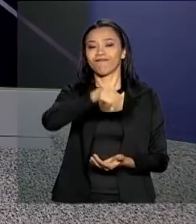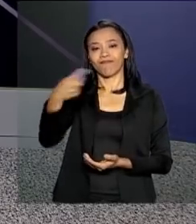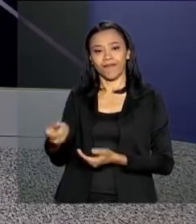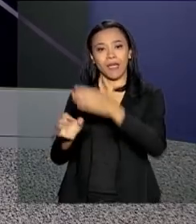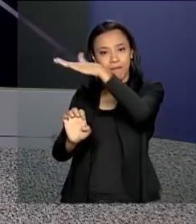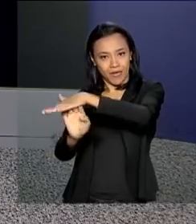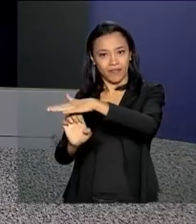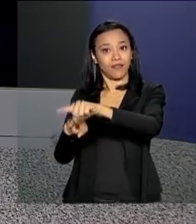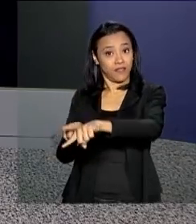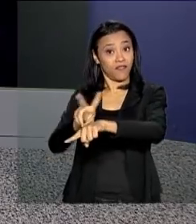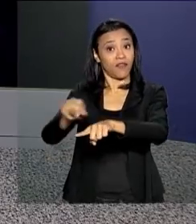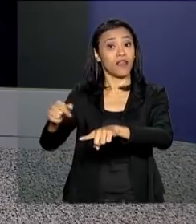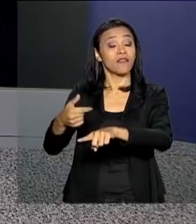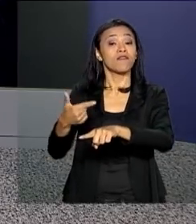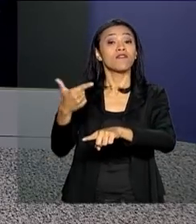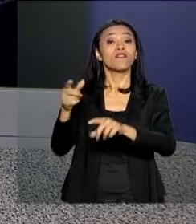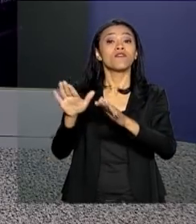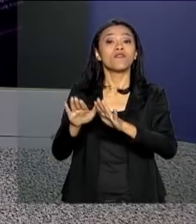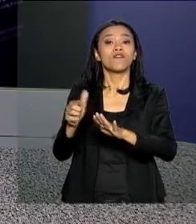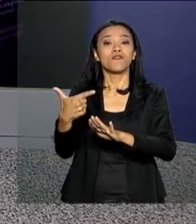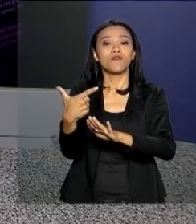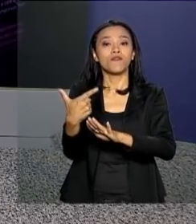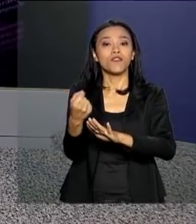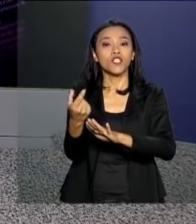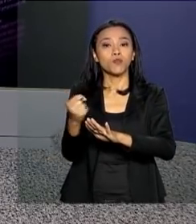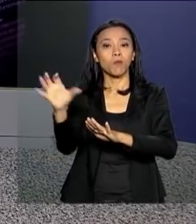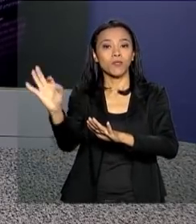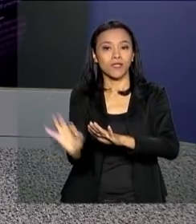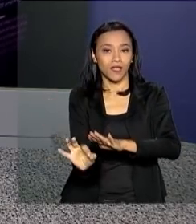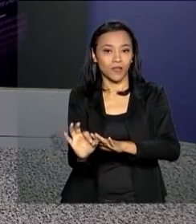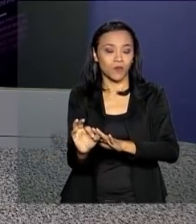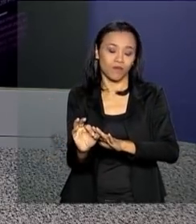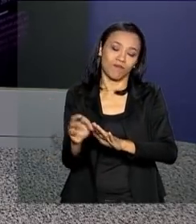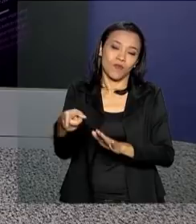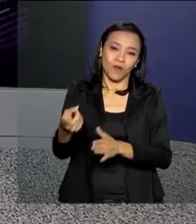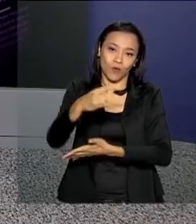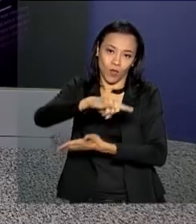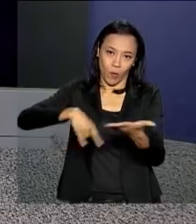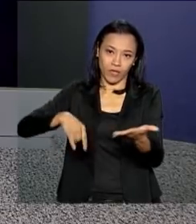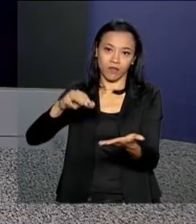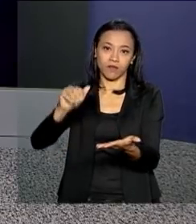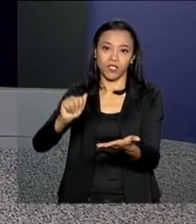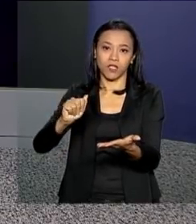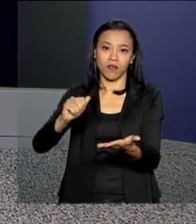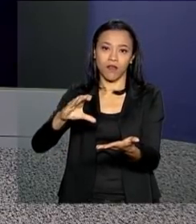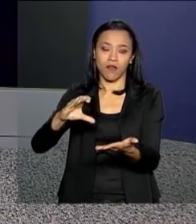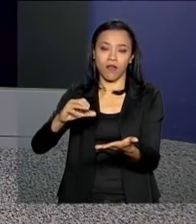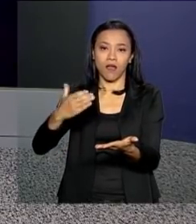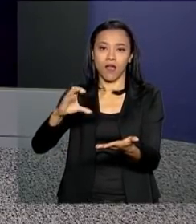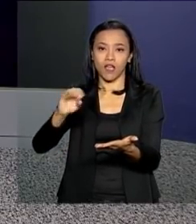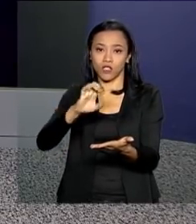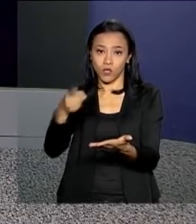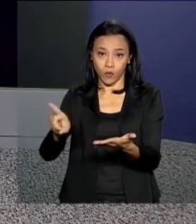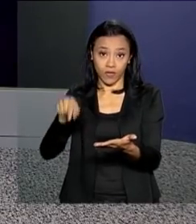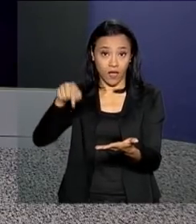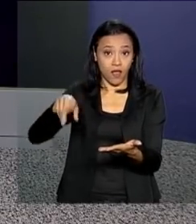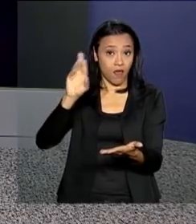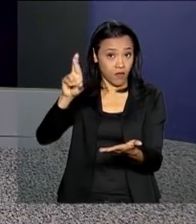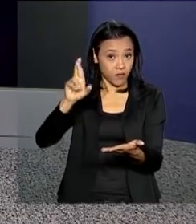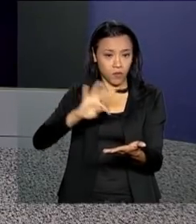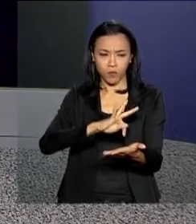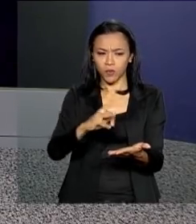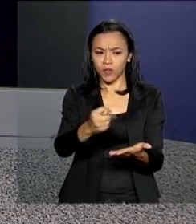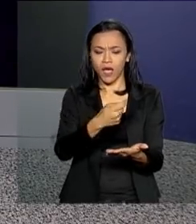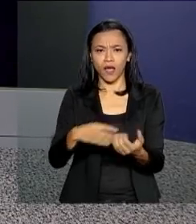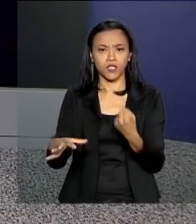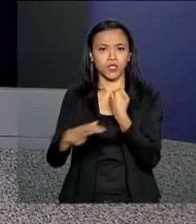que também vai ficar com 20% das ações da nova empresa que vai ser criada. A Embraer continua responsável por toda a área de